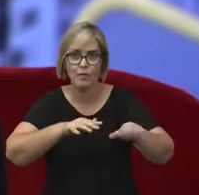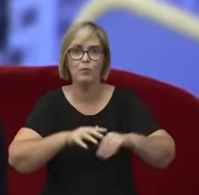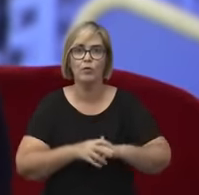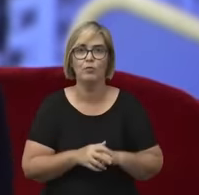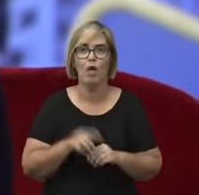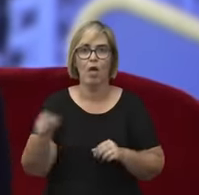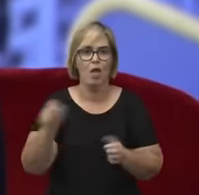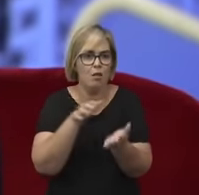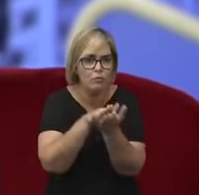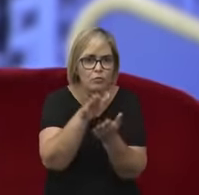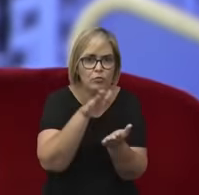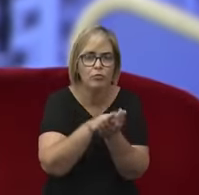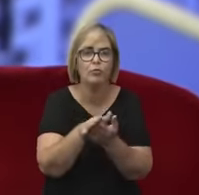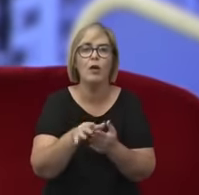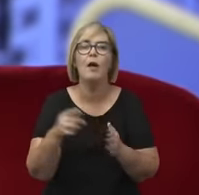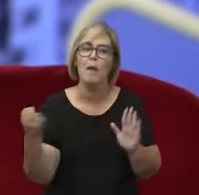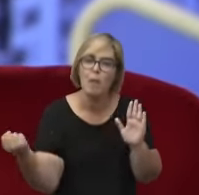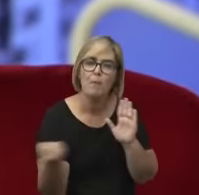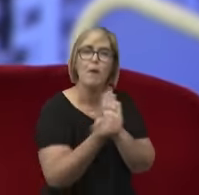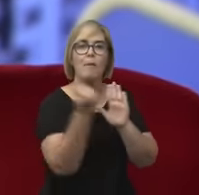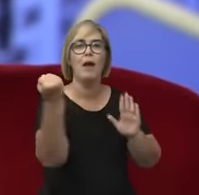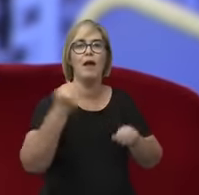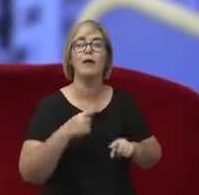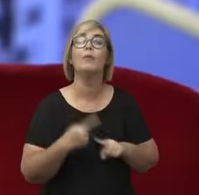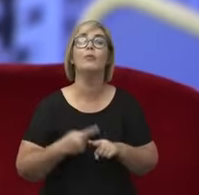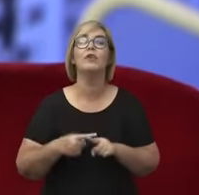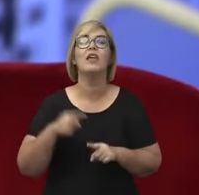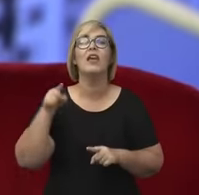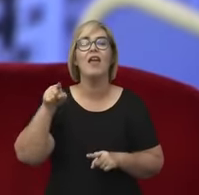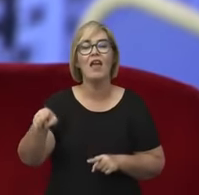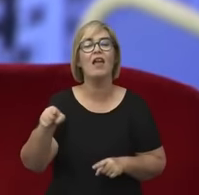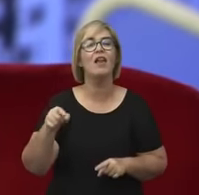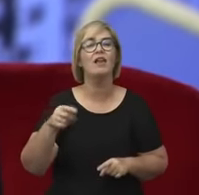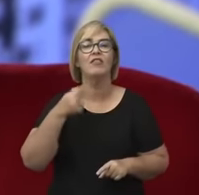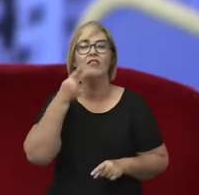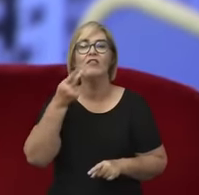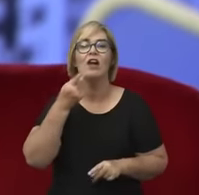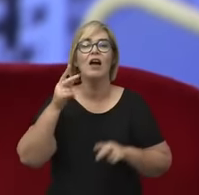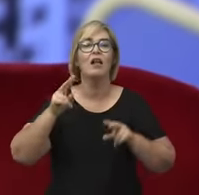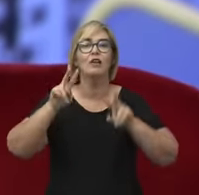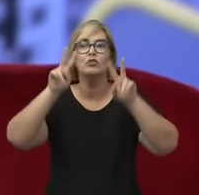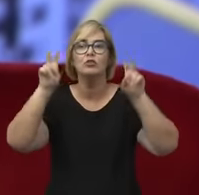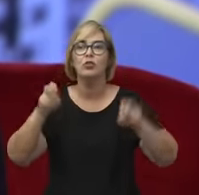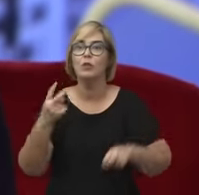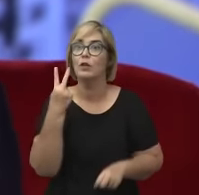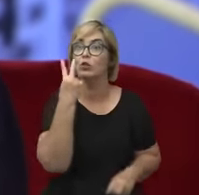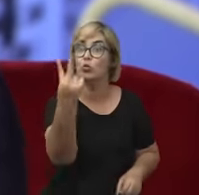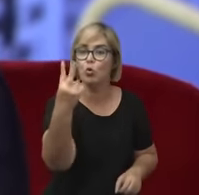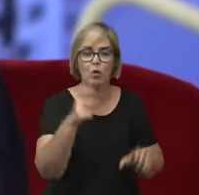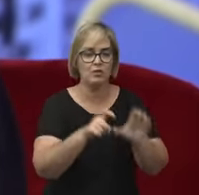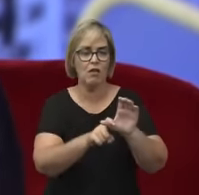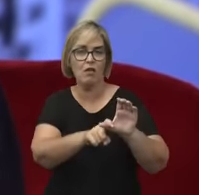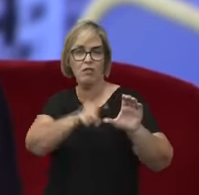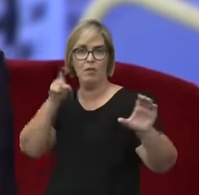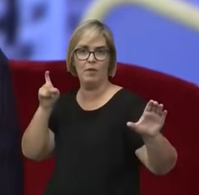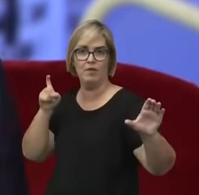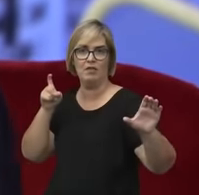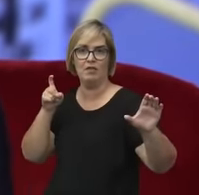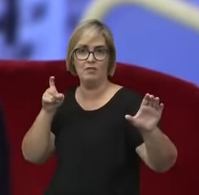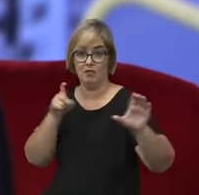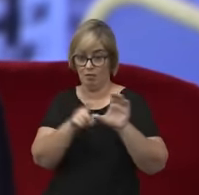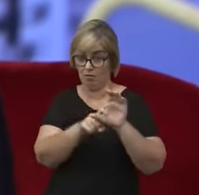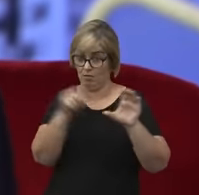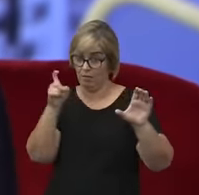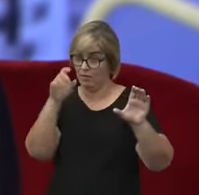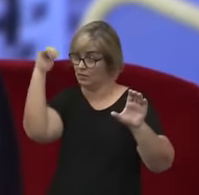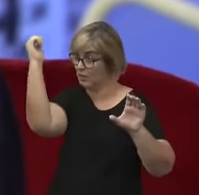A Francisca Senhorinha, ela está enfatizando a necessidade de duas independências. A independência da nação